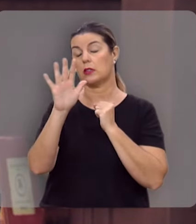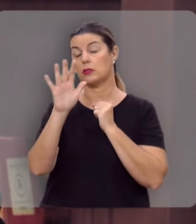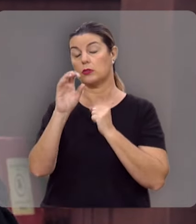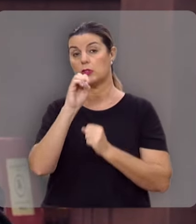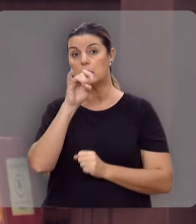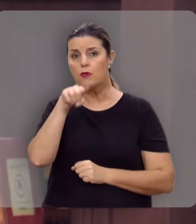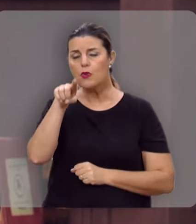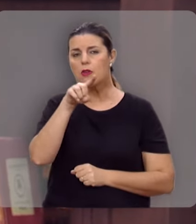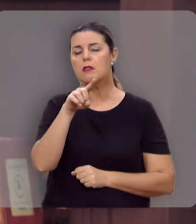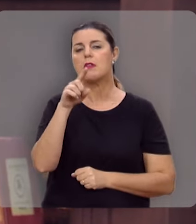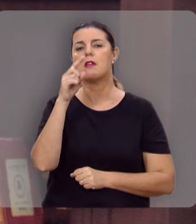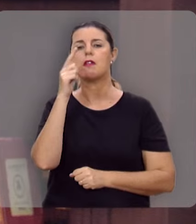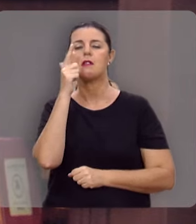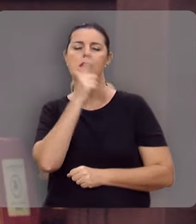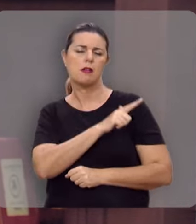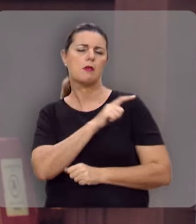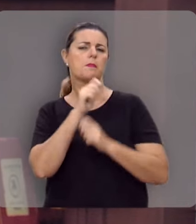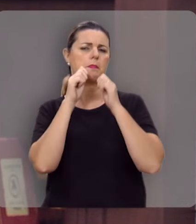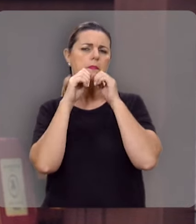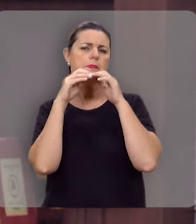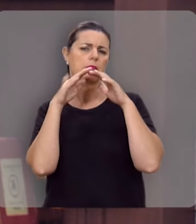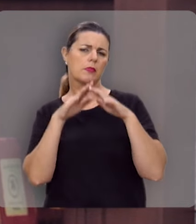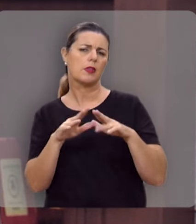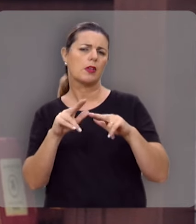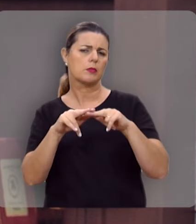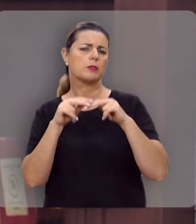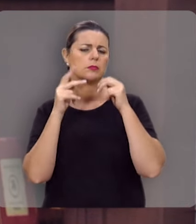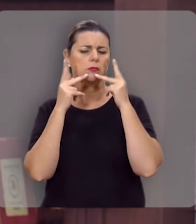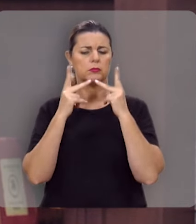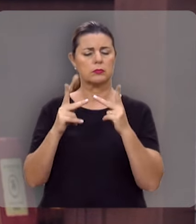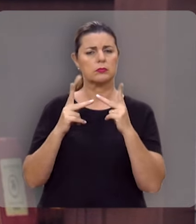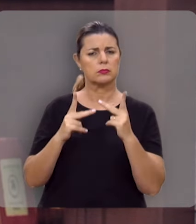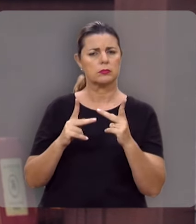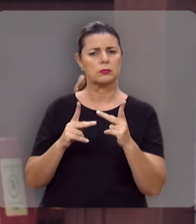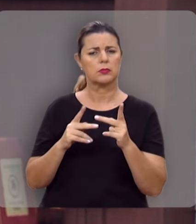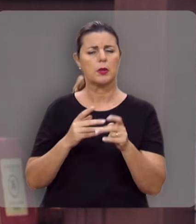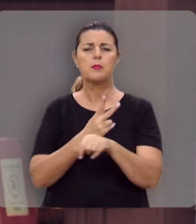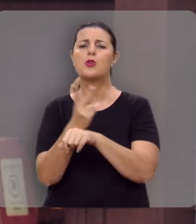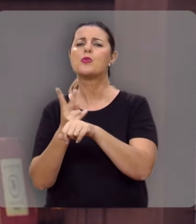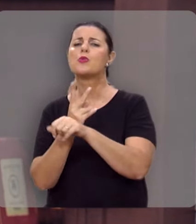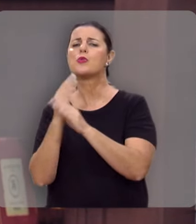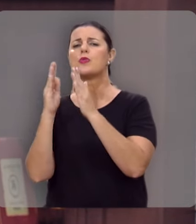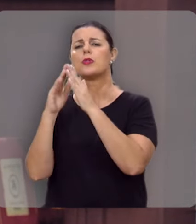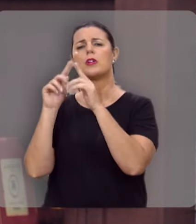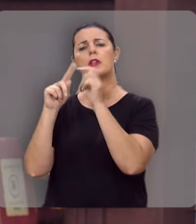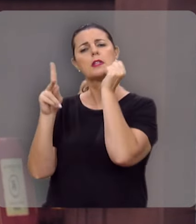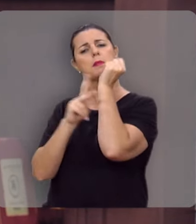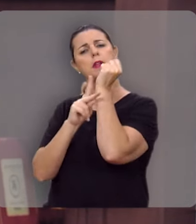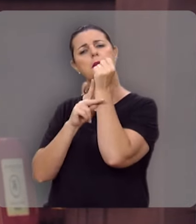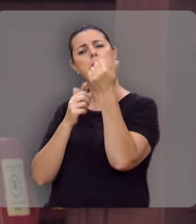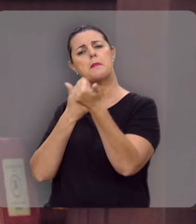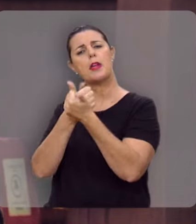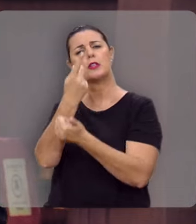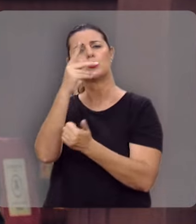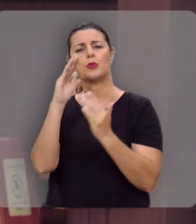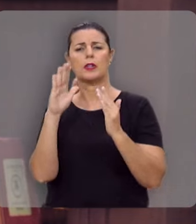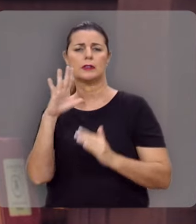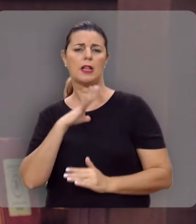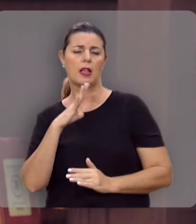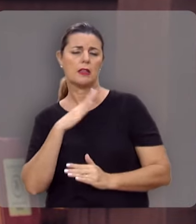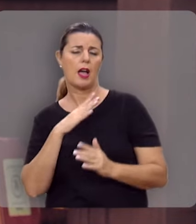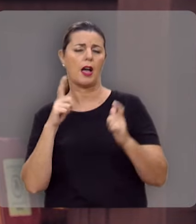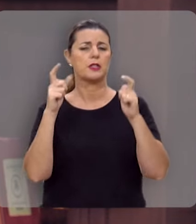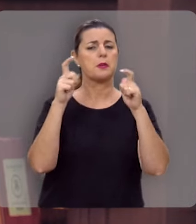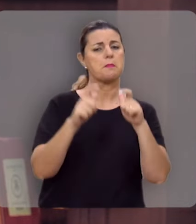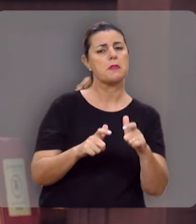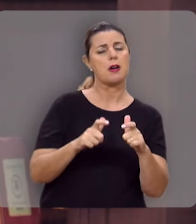Se você tem sido abençoado pelas mensagens desse programa, procure uma Igreja Presbiteriana na sua cidade, no seu